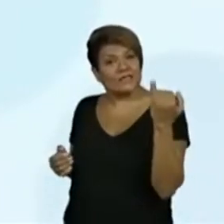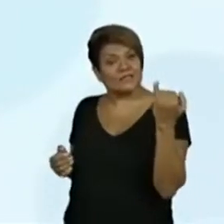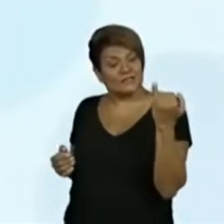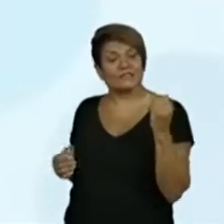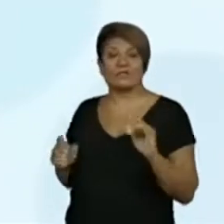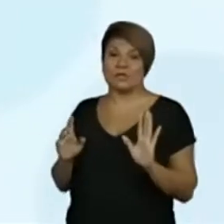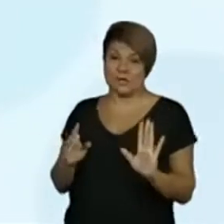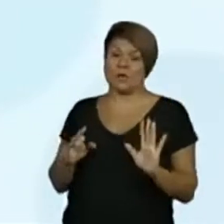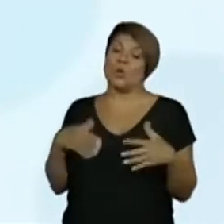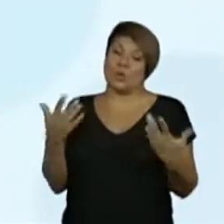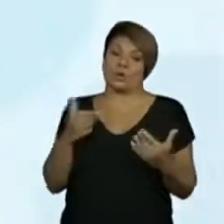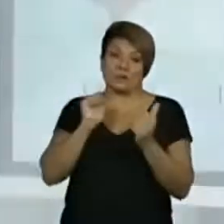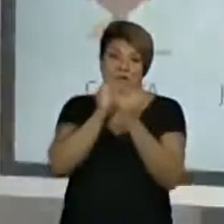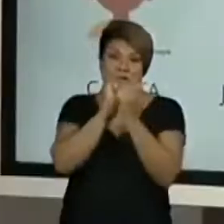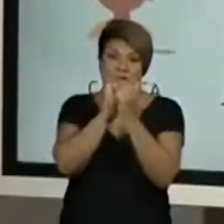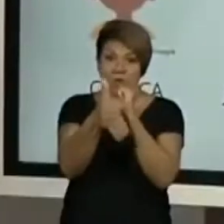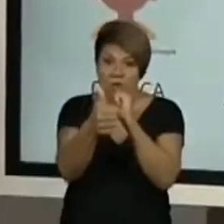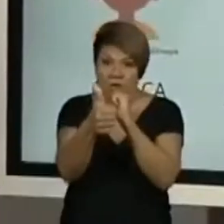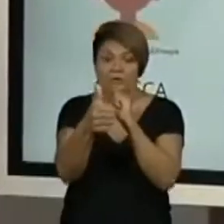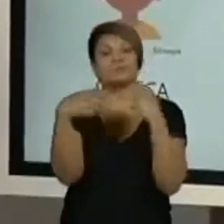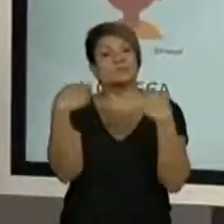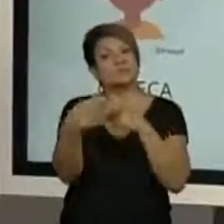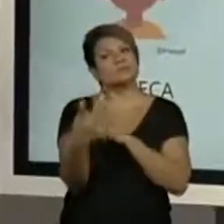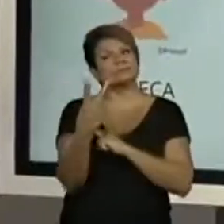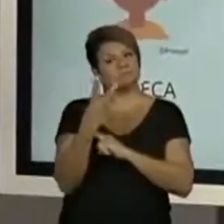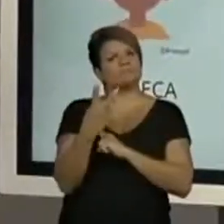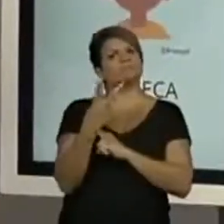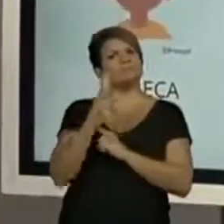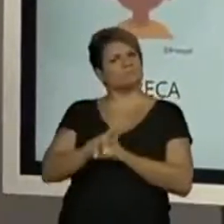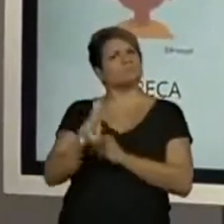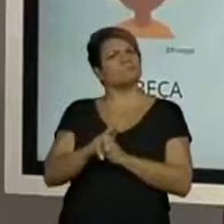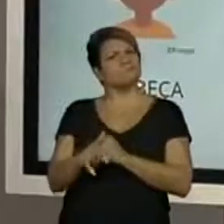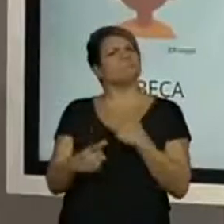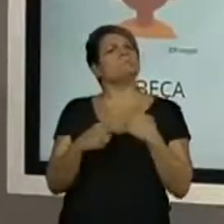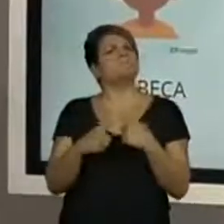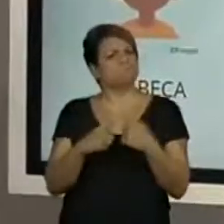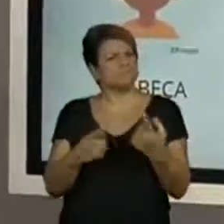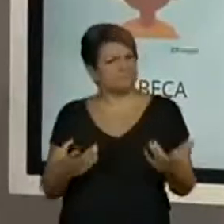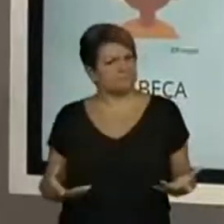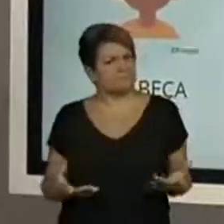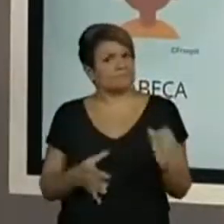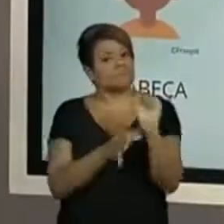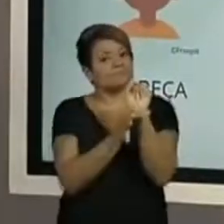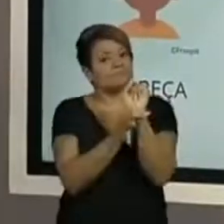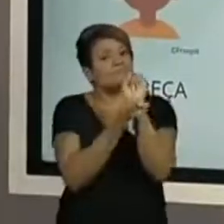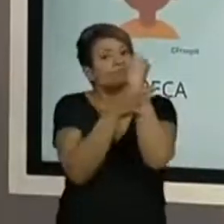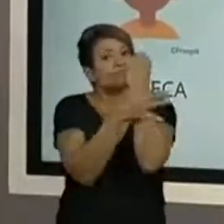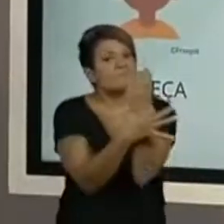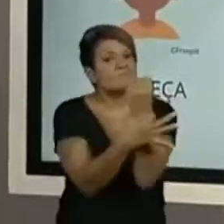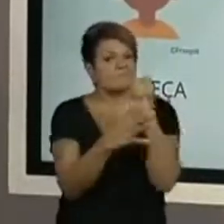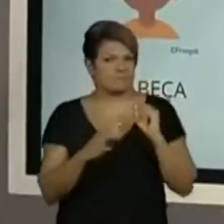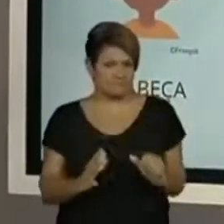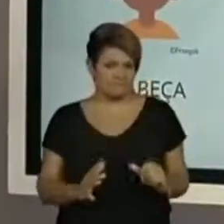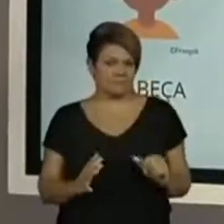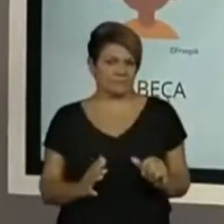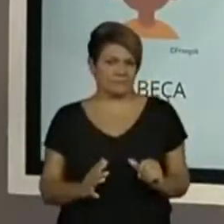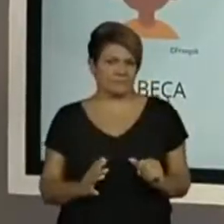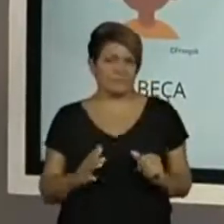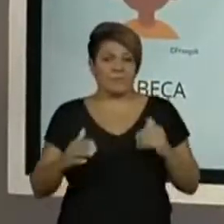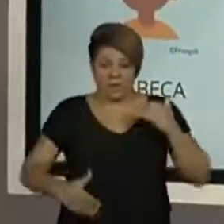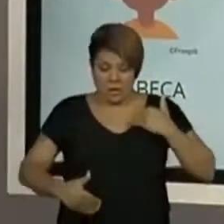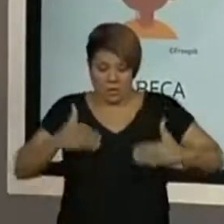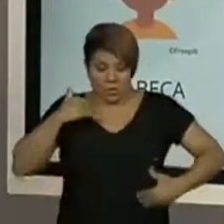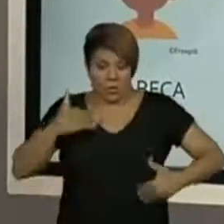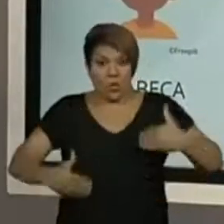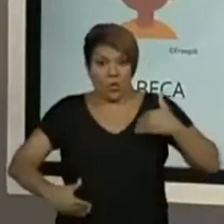um esporte, né? E estar sempre protegido. Sabe por quê? É muito importante a gente proteger algumas partes do corpo,